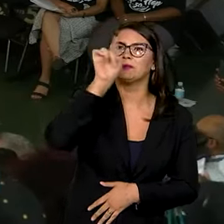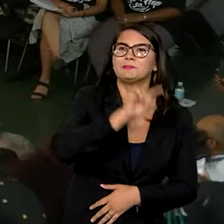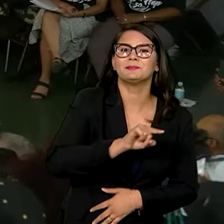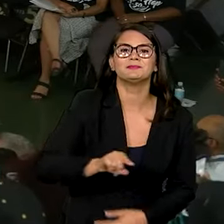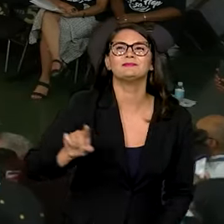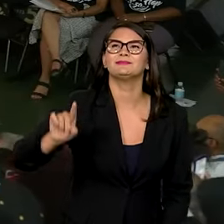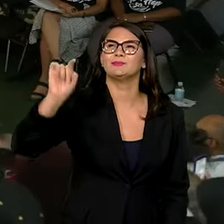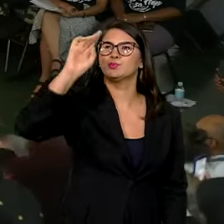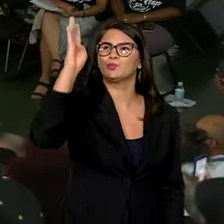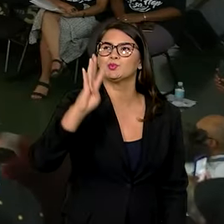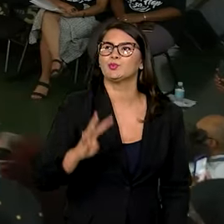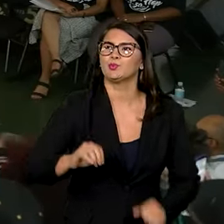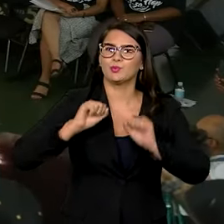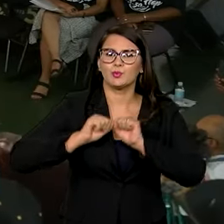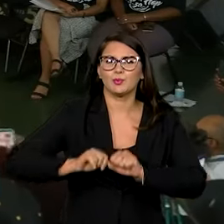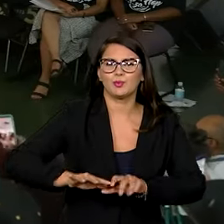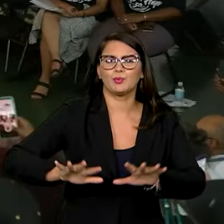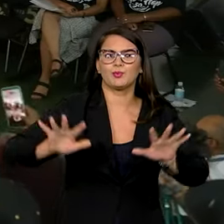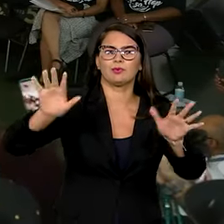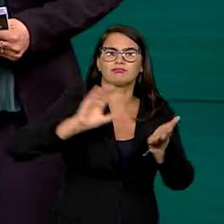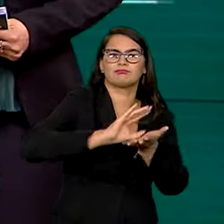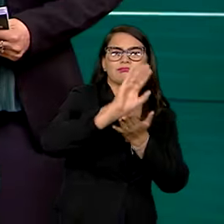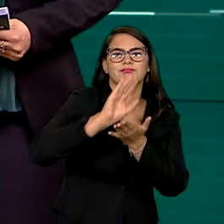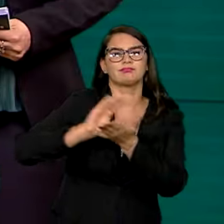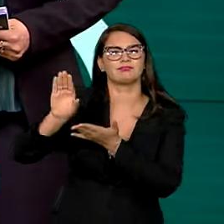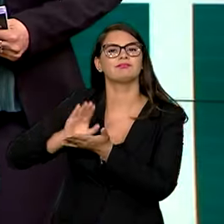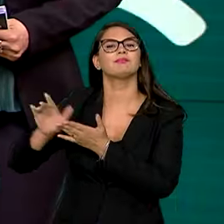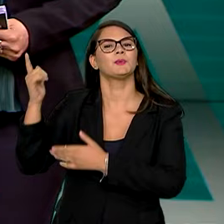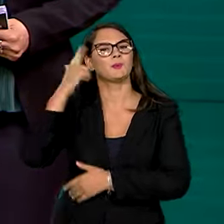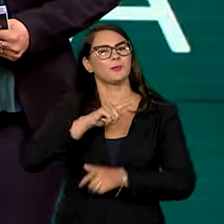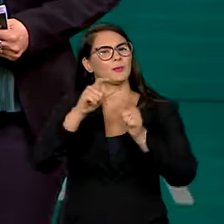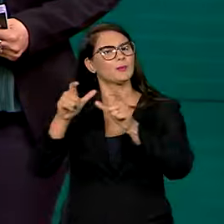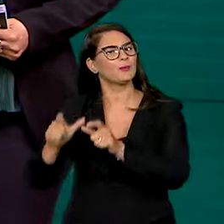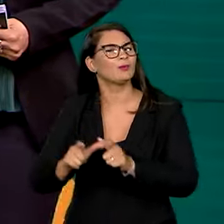nacionalizar esse fomento e chegar nos lugares onde mais precisa.